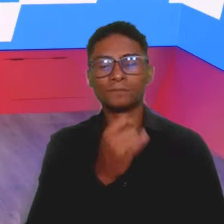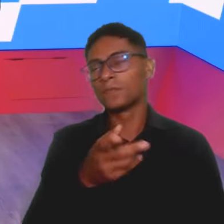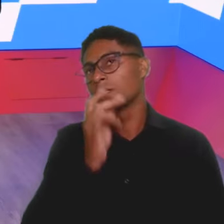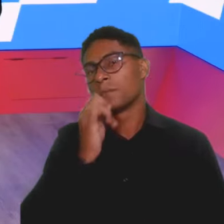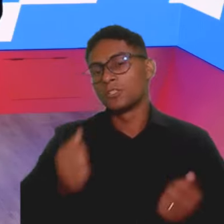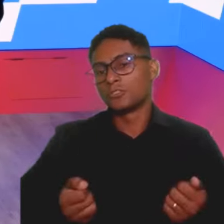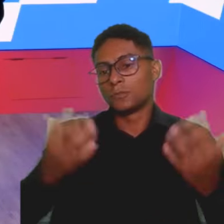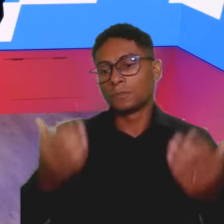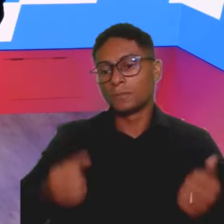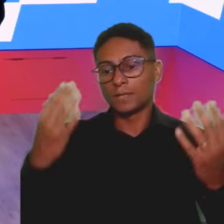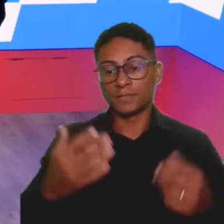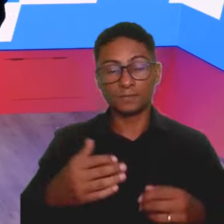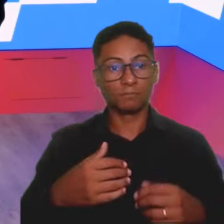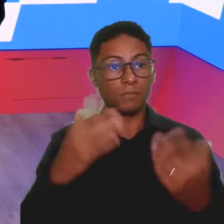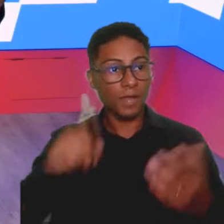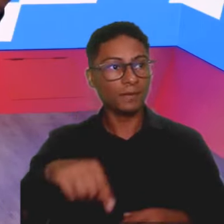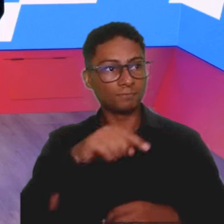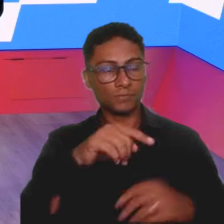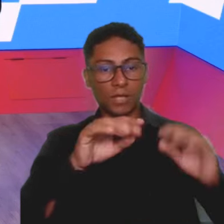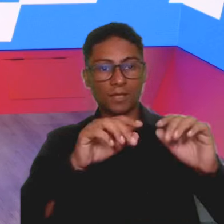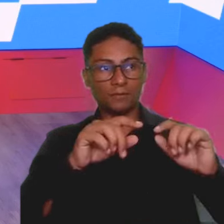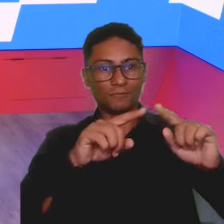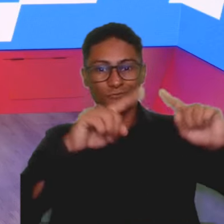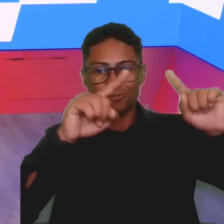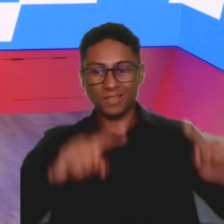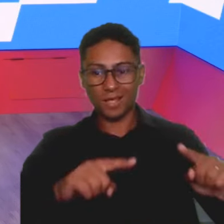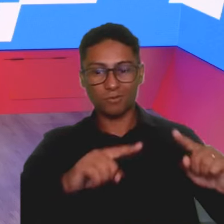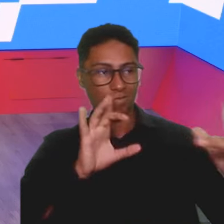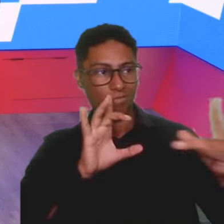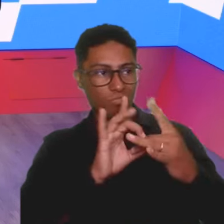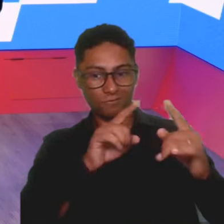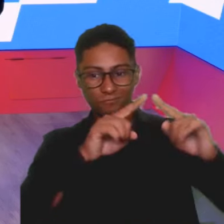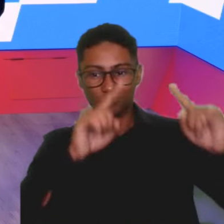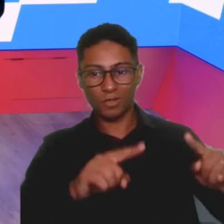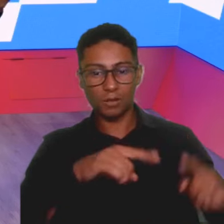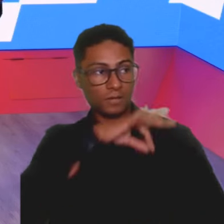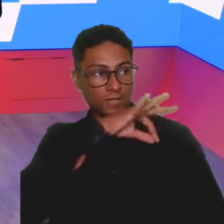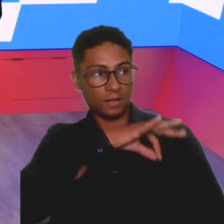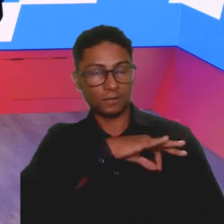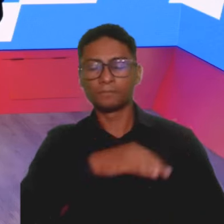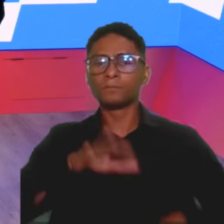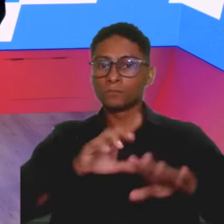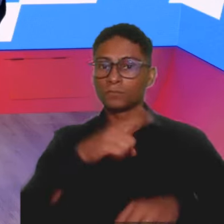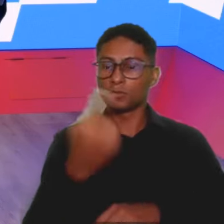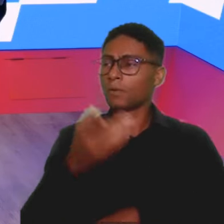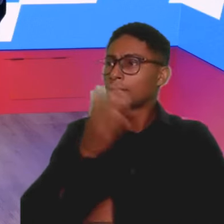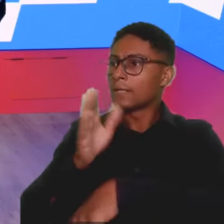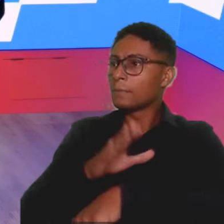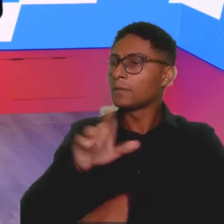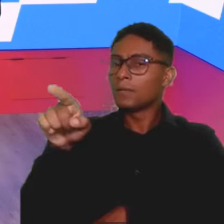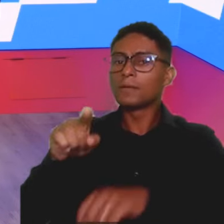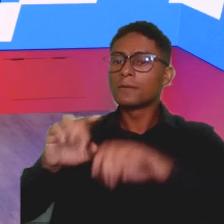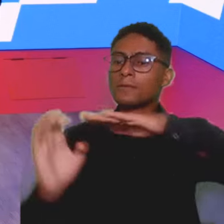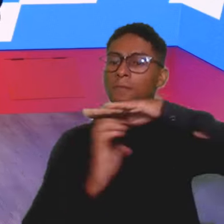despesa que é o prolabore, que é o salário dos sócios, como um exemplo. E muitas vezes a gente faz uma consultoria e os donos da empresa conversam com a gente,